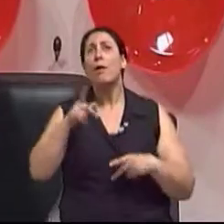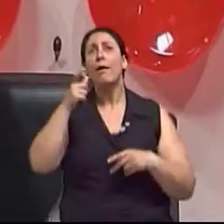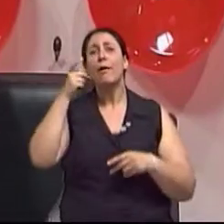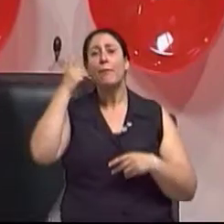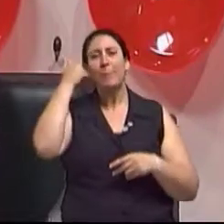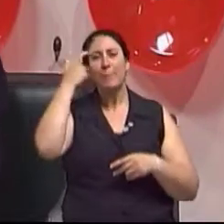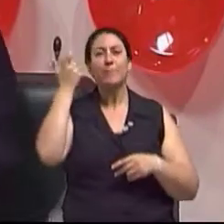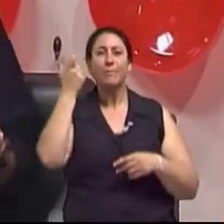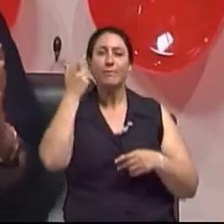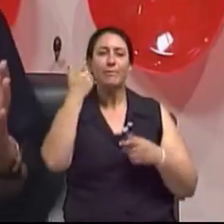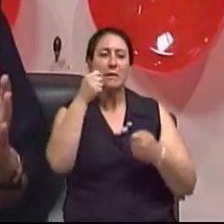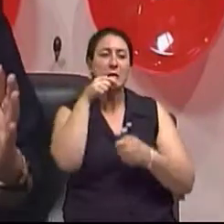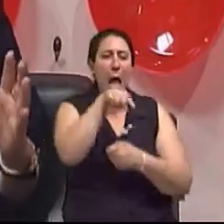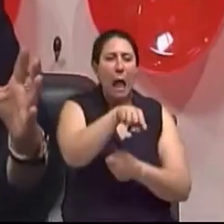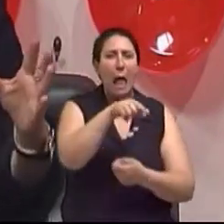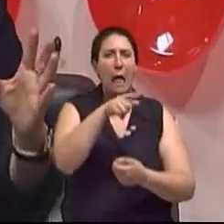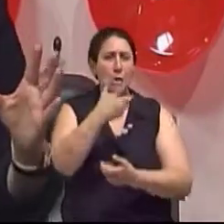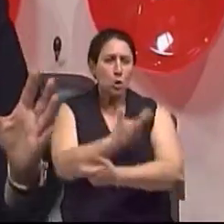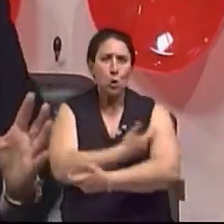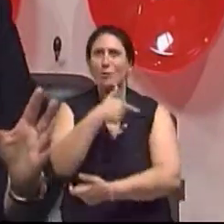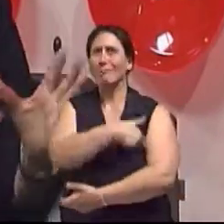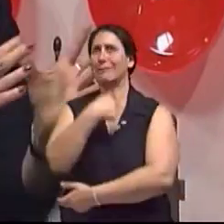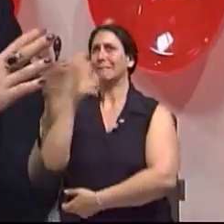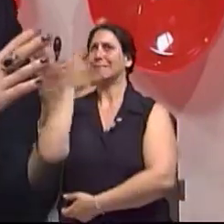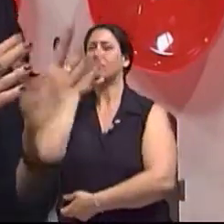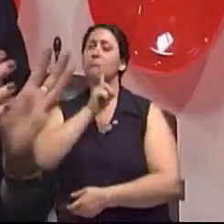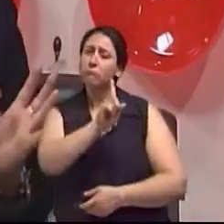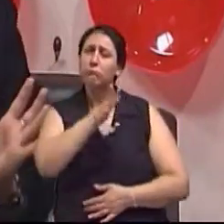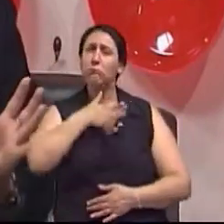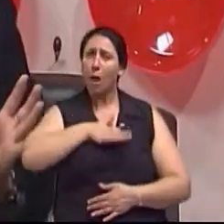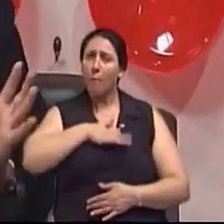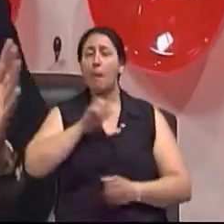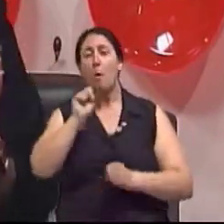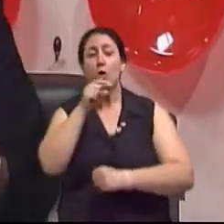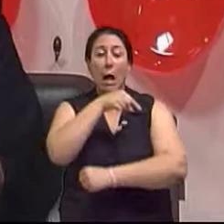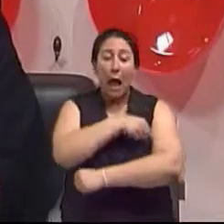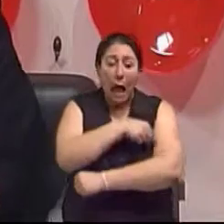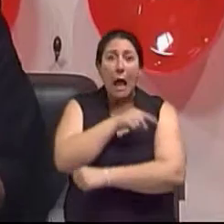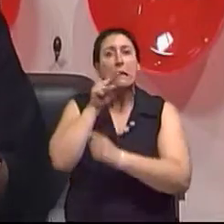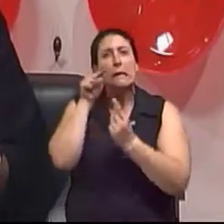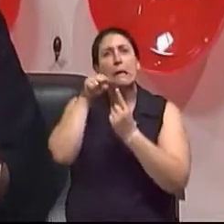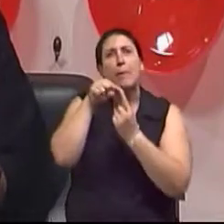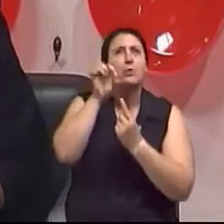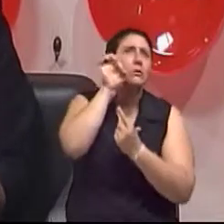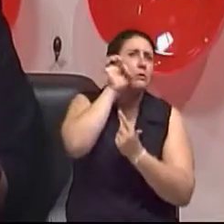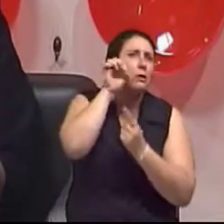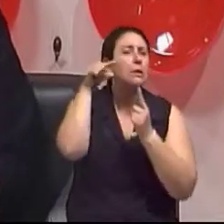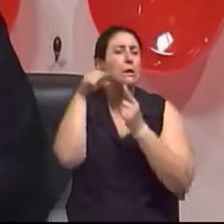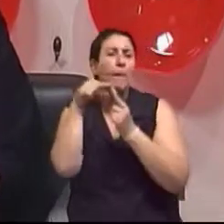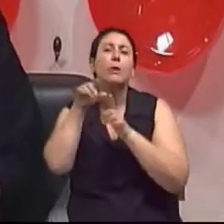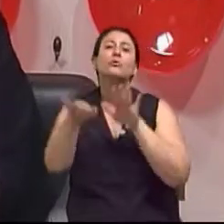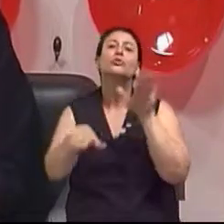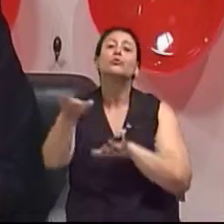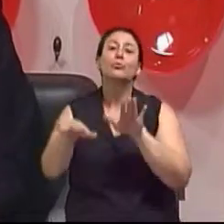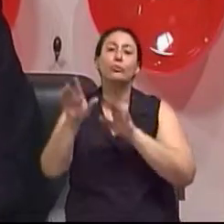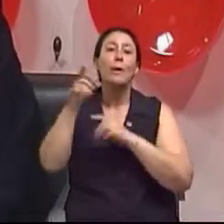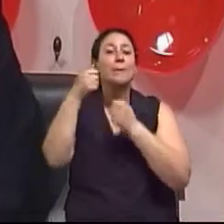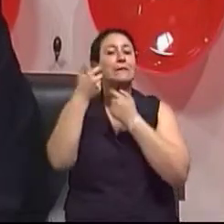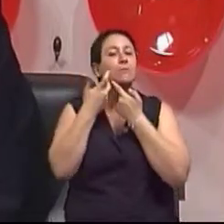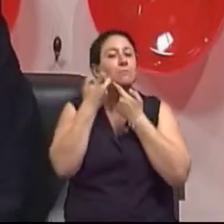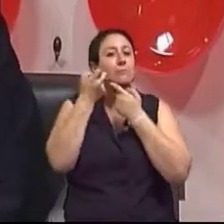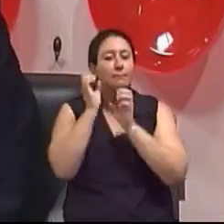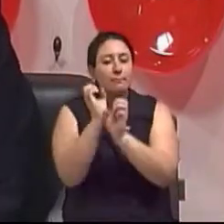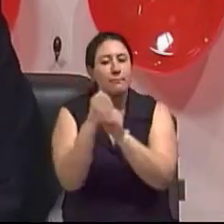removida com cirurgia, essa pode ser tratada com nitrogênio. Tudo depende do diagnóstico que tem que ser feito,